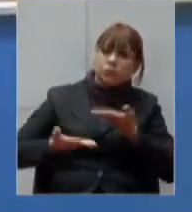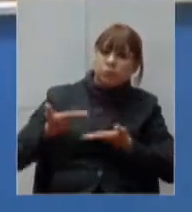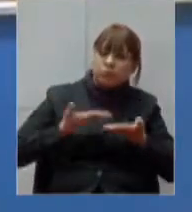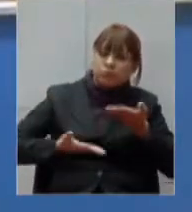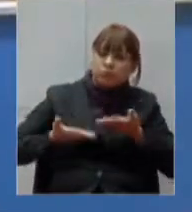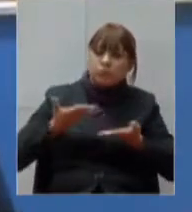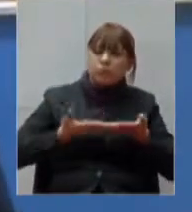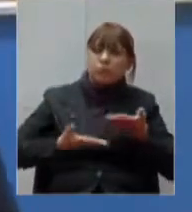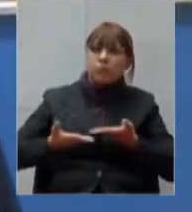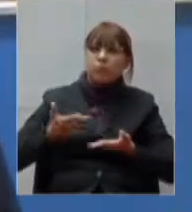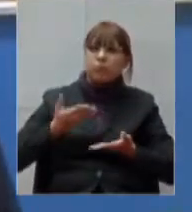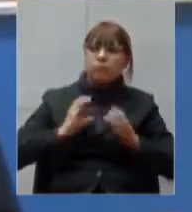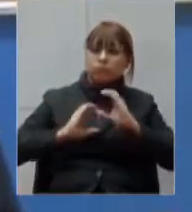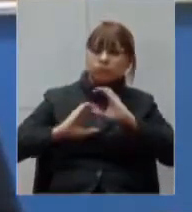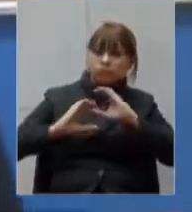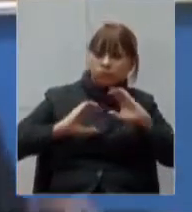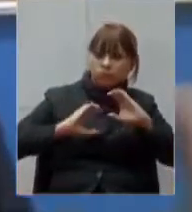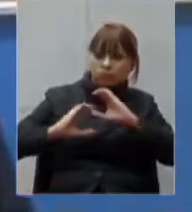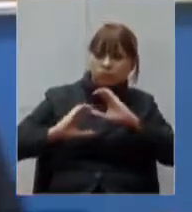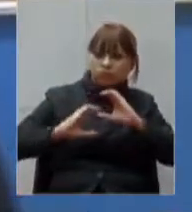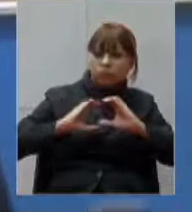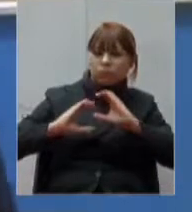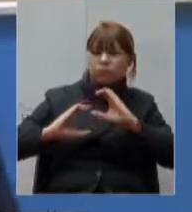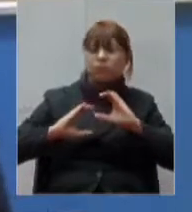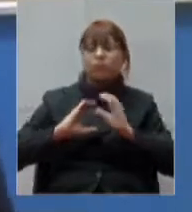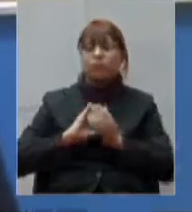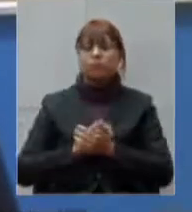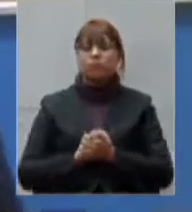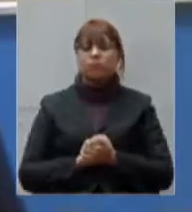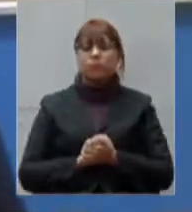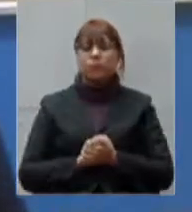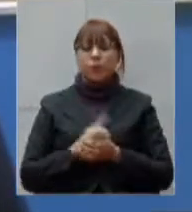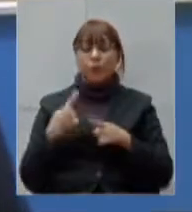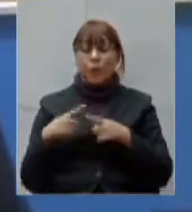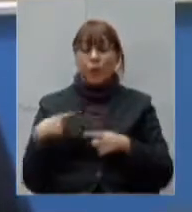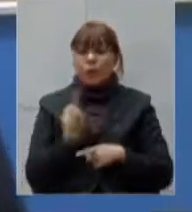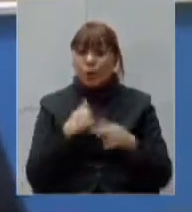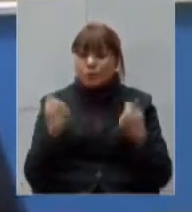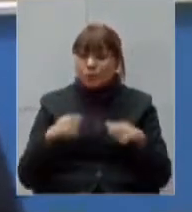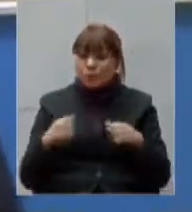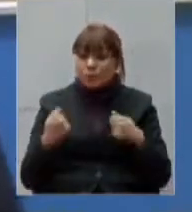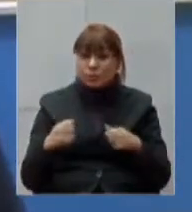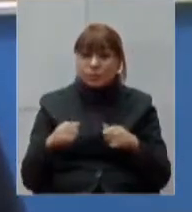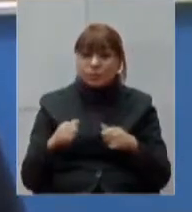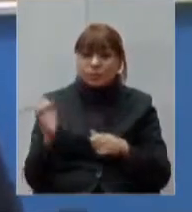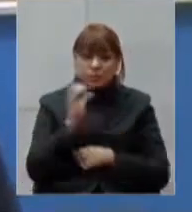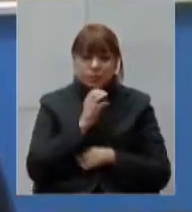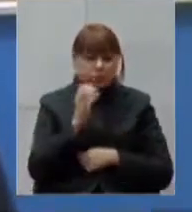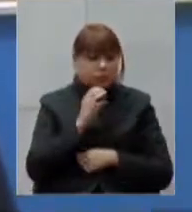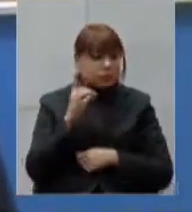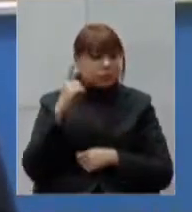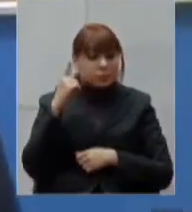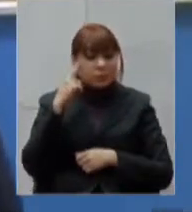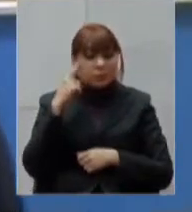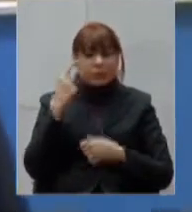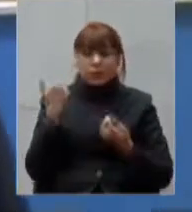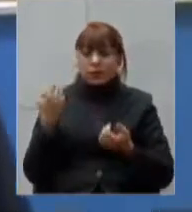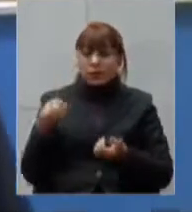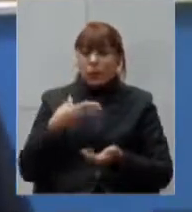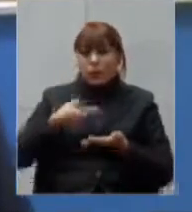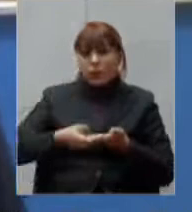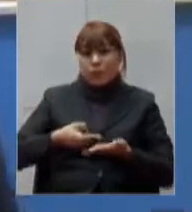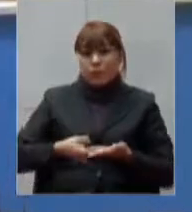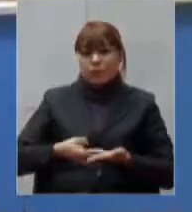de comunicação com todos nós que estamos nas pontas pois nós precisamos de medidas urgentes para criar novos leitos pois não